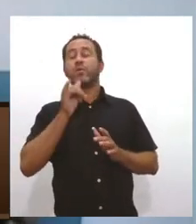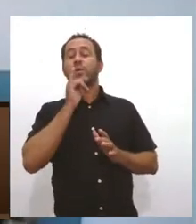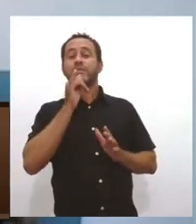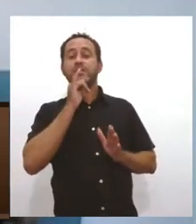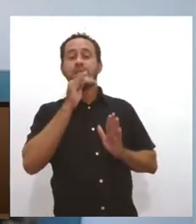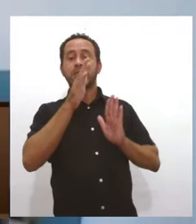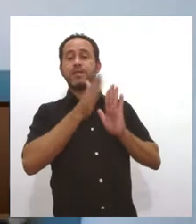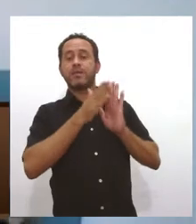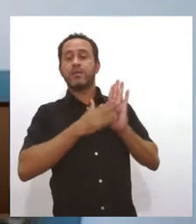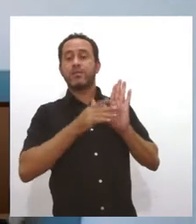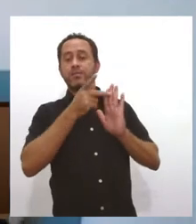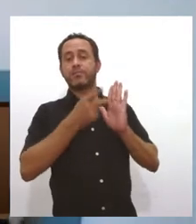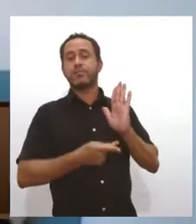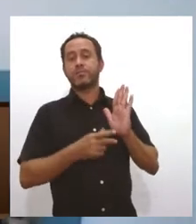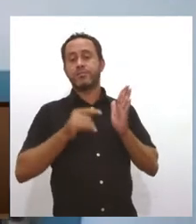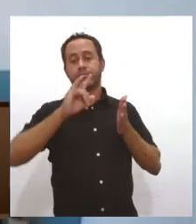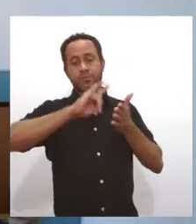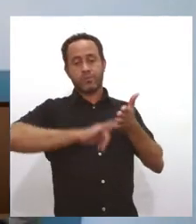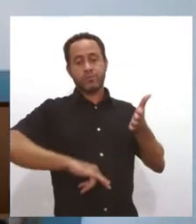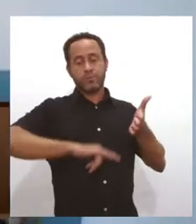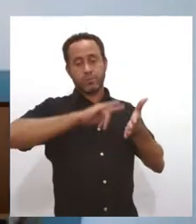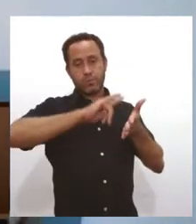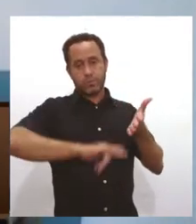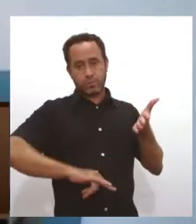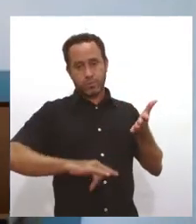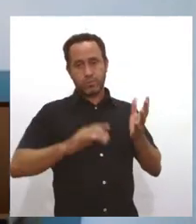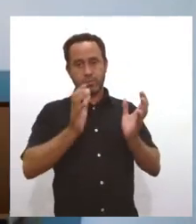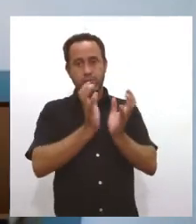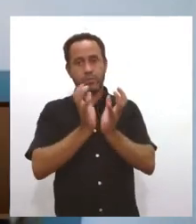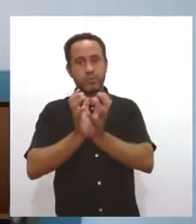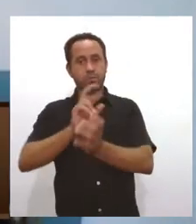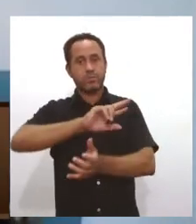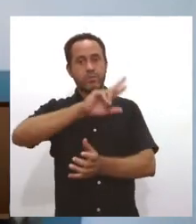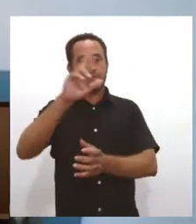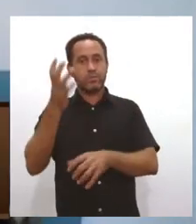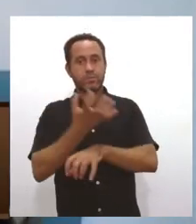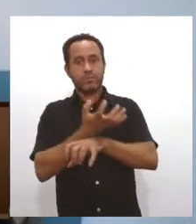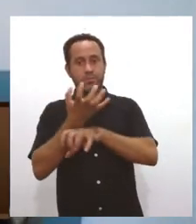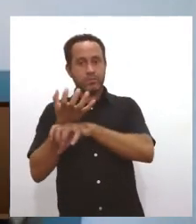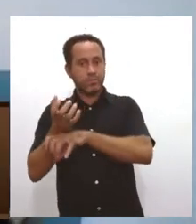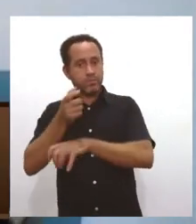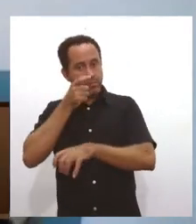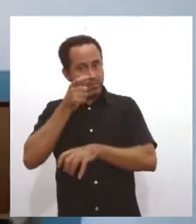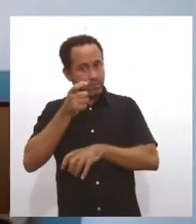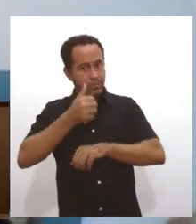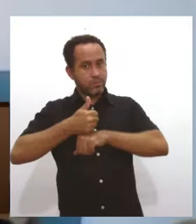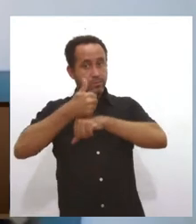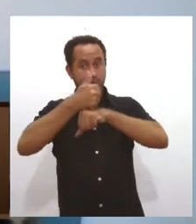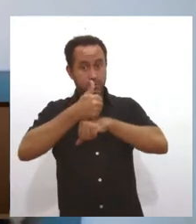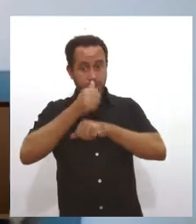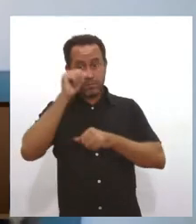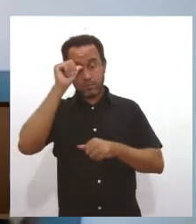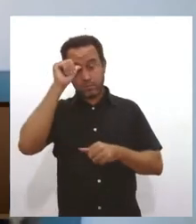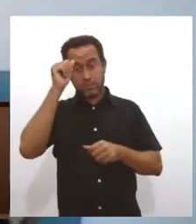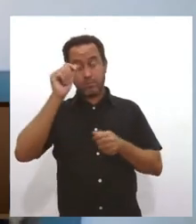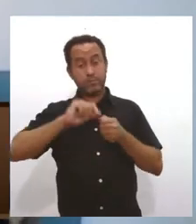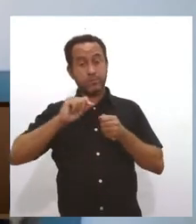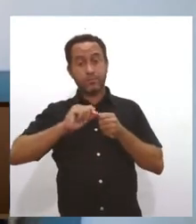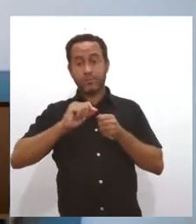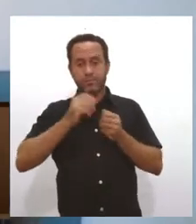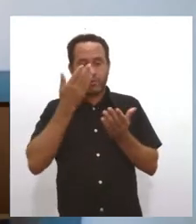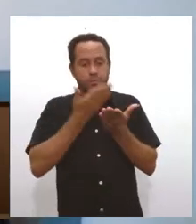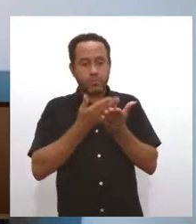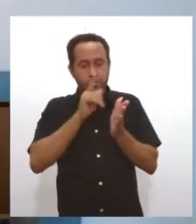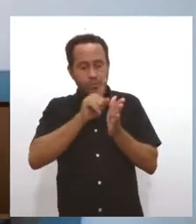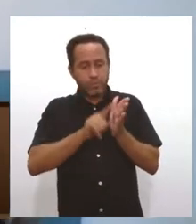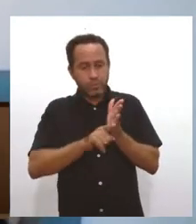falou. Por quê? Porque é um documento elaborado por uma equipe multidisciplinar. E aí a gente vai fazer todo esse estudo, né? De